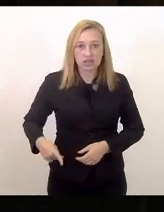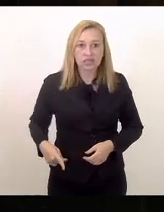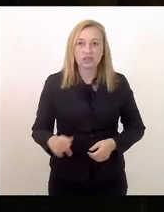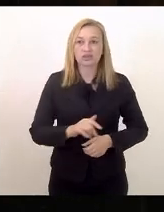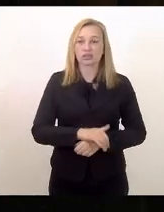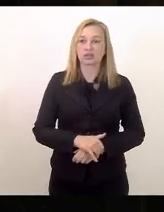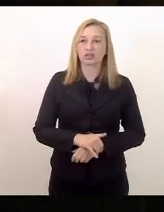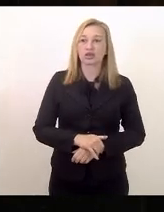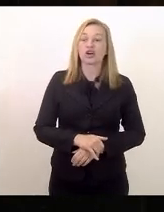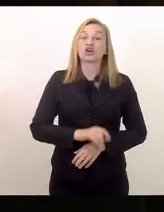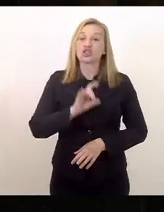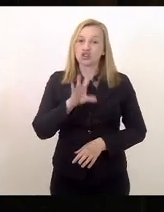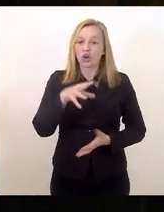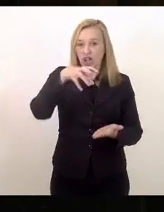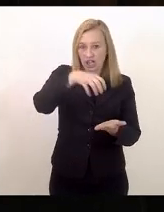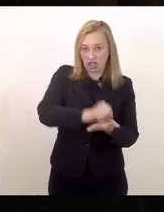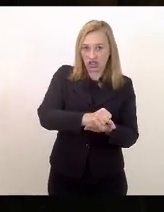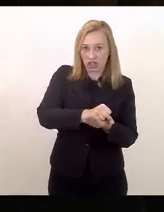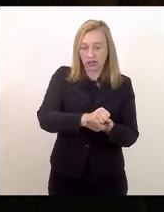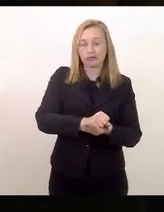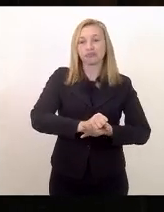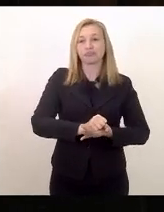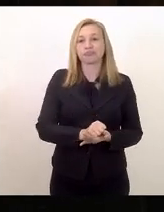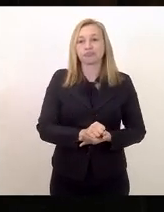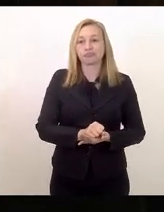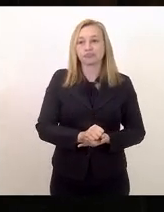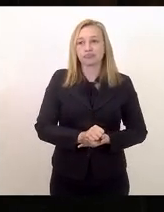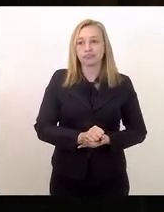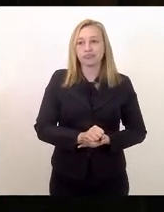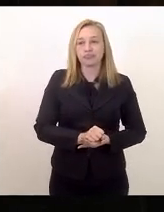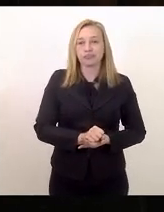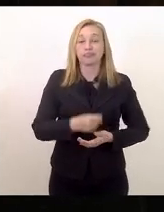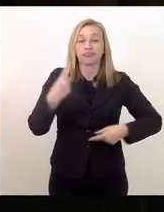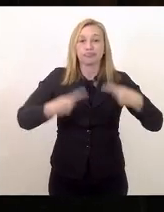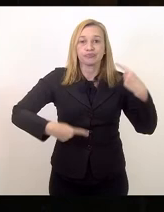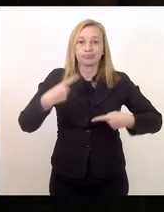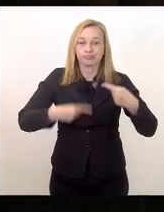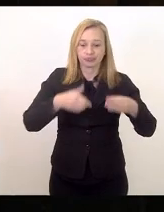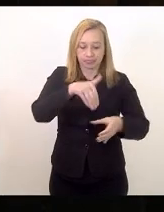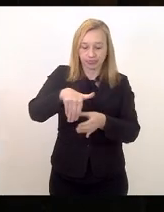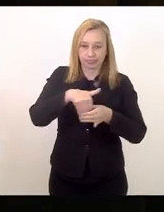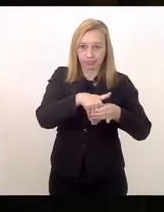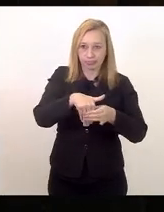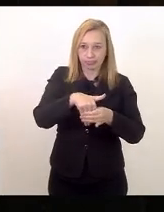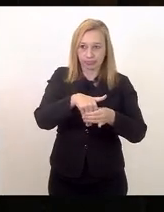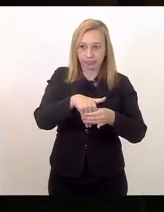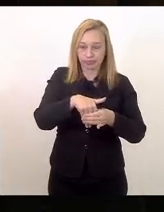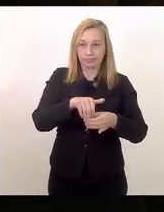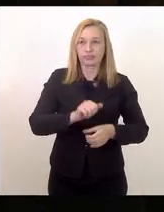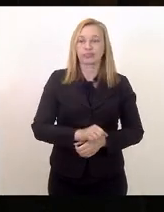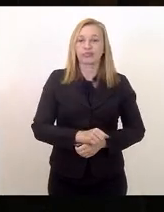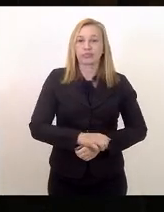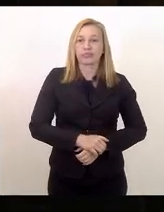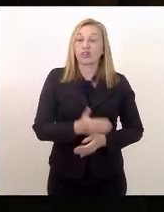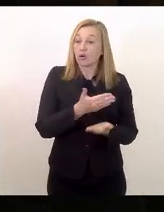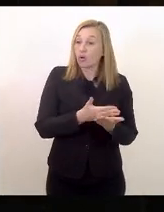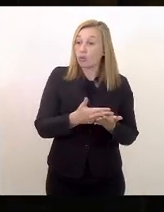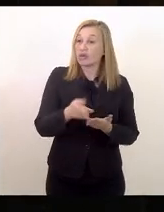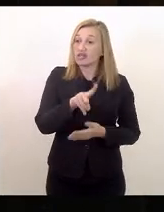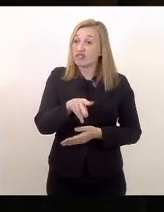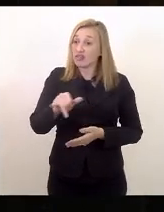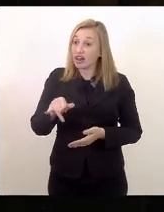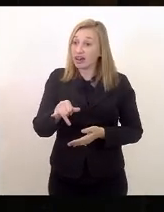eu só estou querendo registrar que a política eleitoral vai começar a